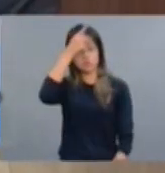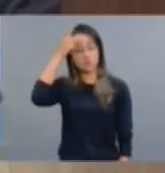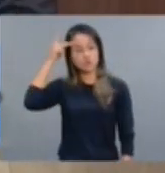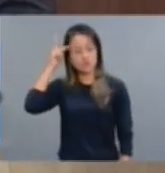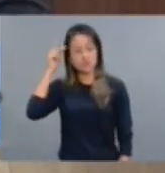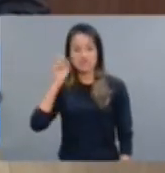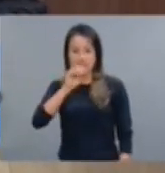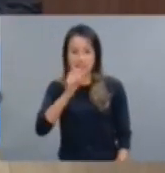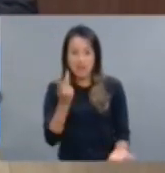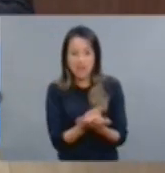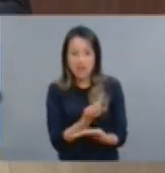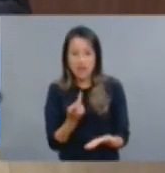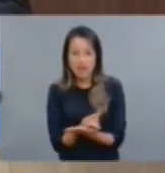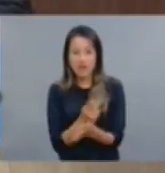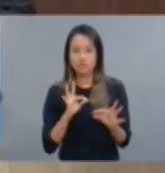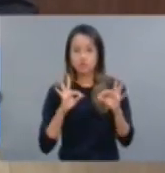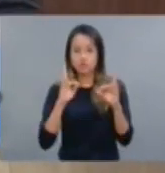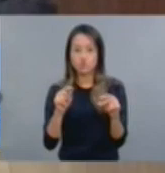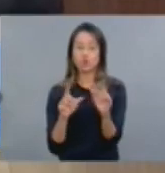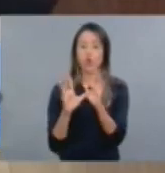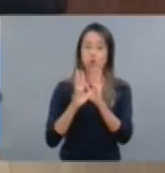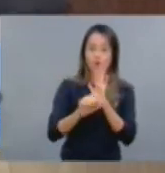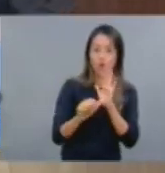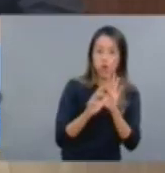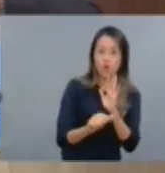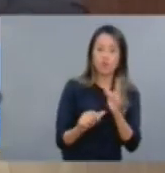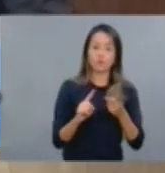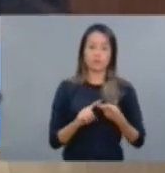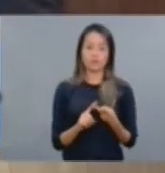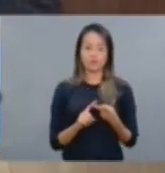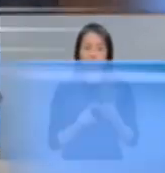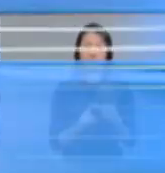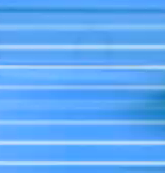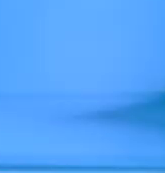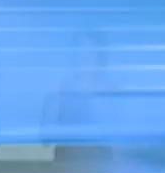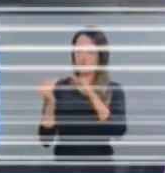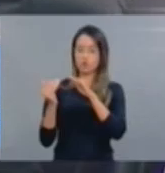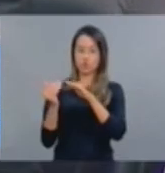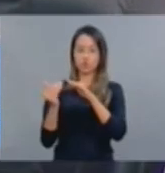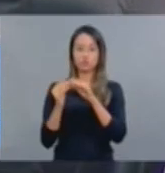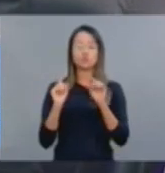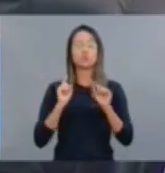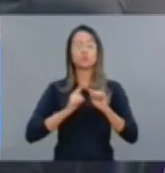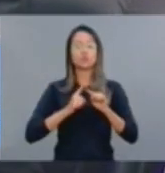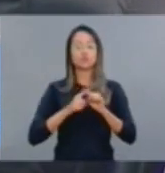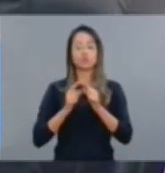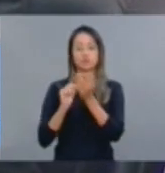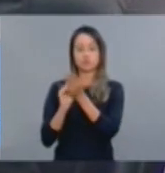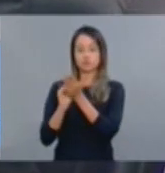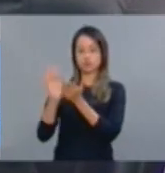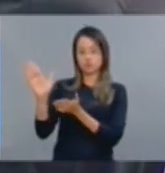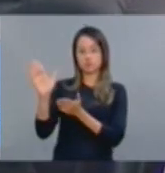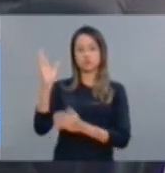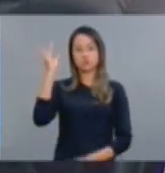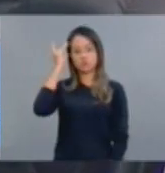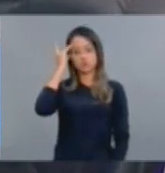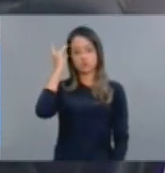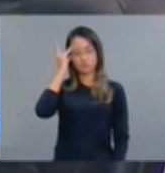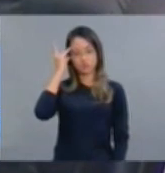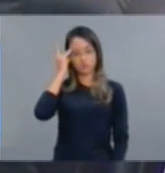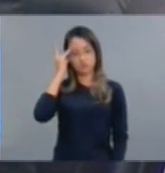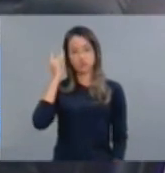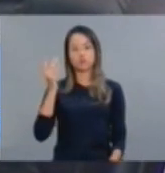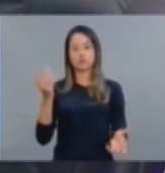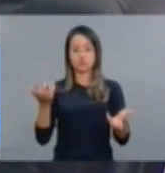conduta, todos os que roubaram, todos os que malversaram. O impeachment, da maneira que querem